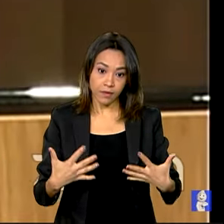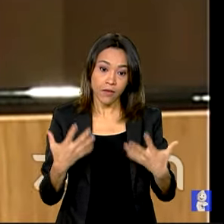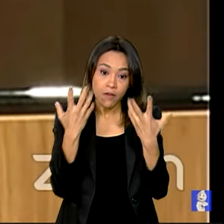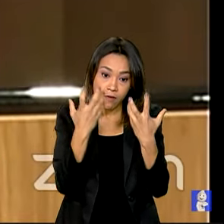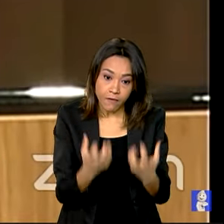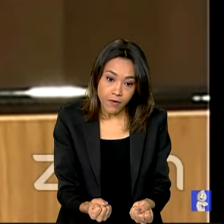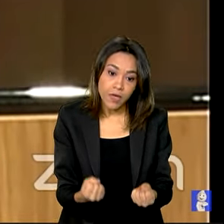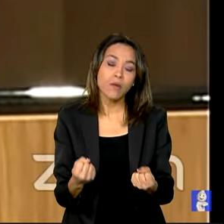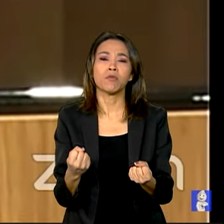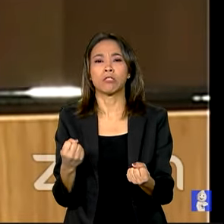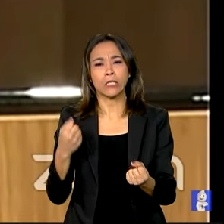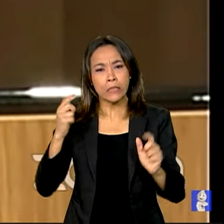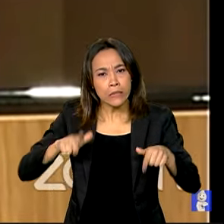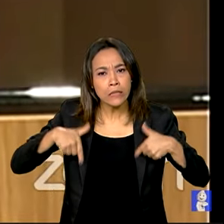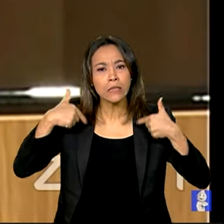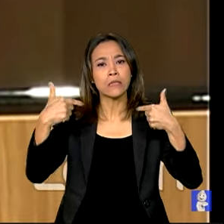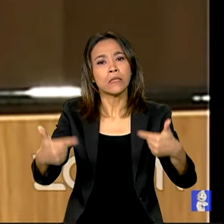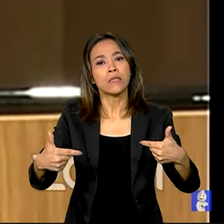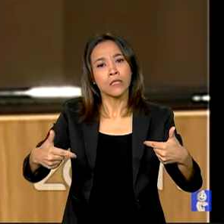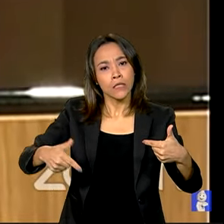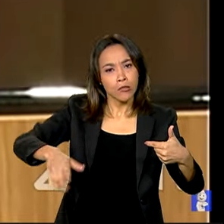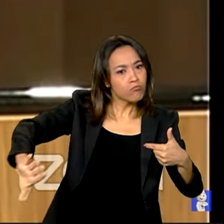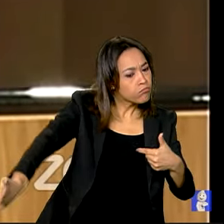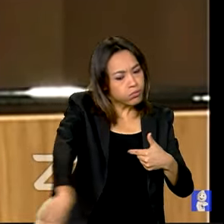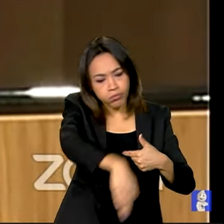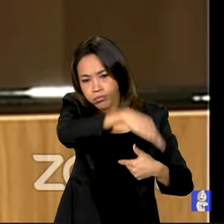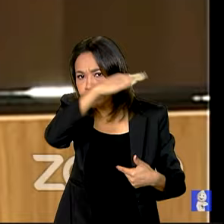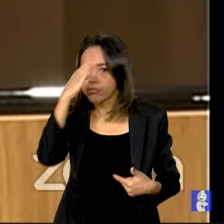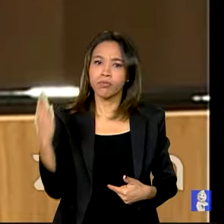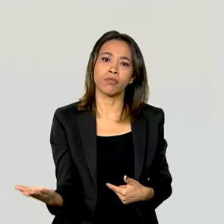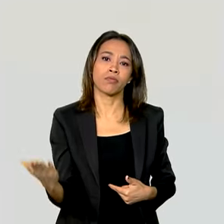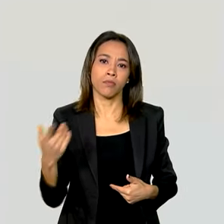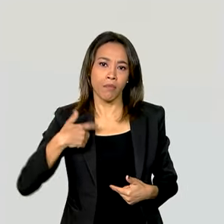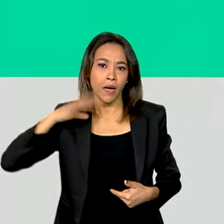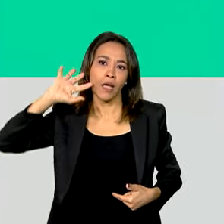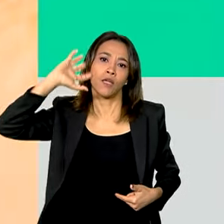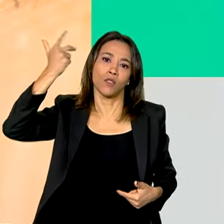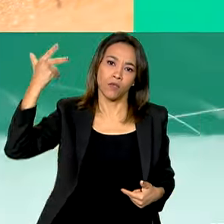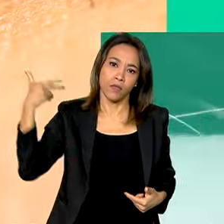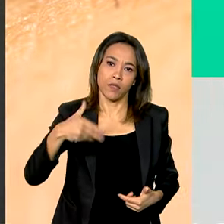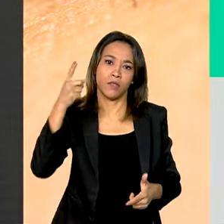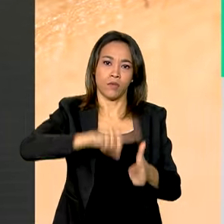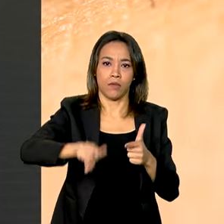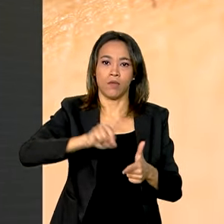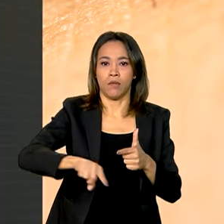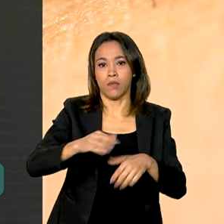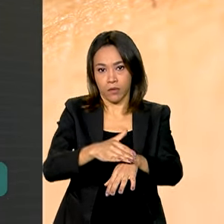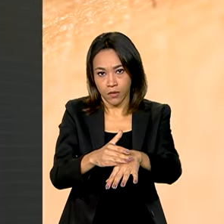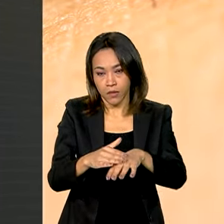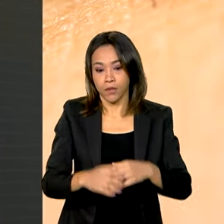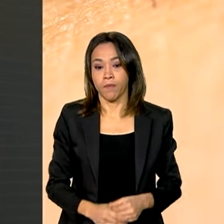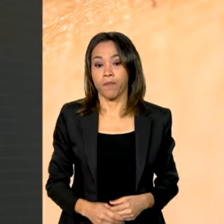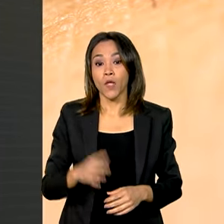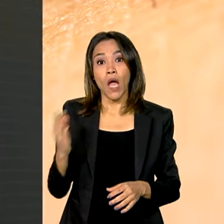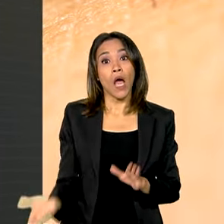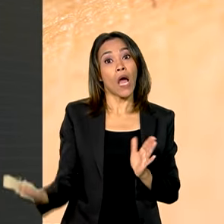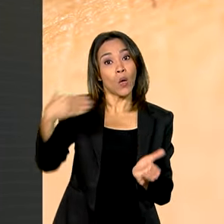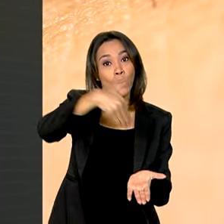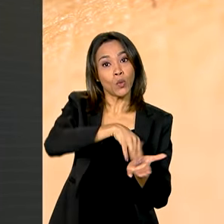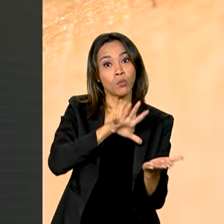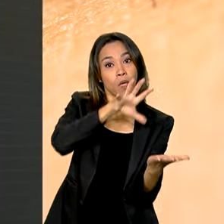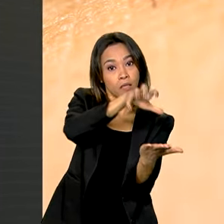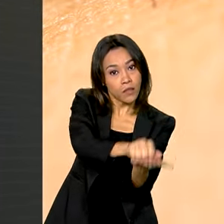dia e noite, para apoiar a resposta. O último levantamento do Ministério da Saúde